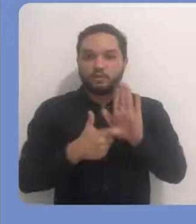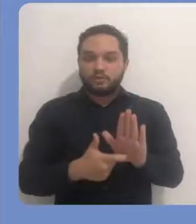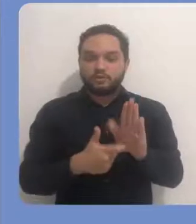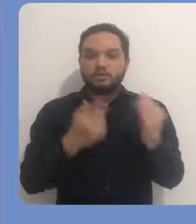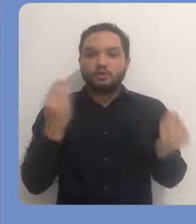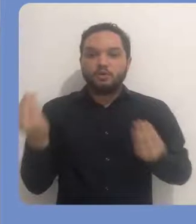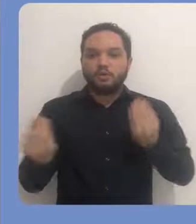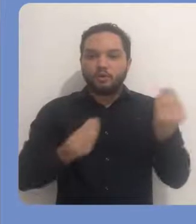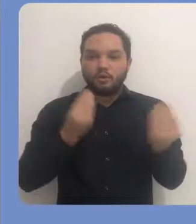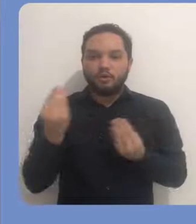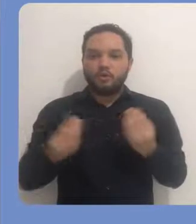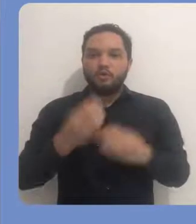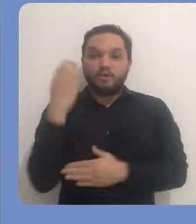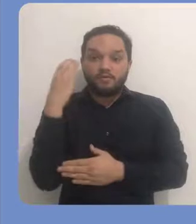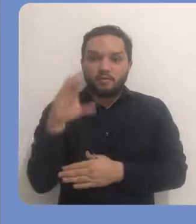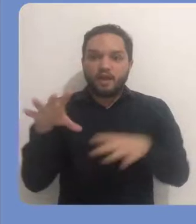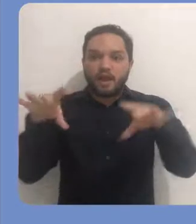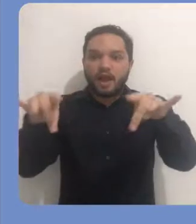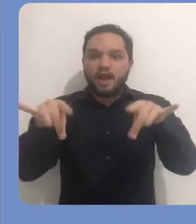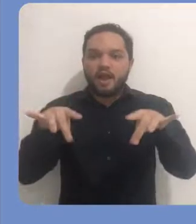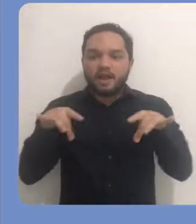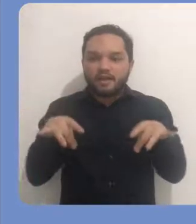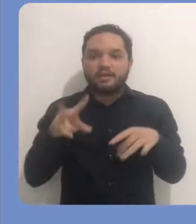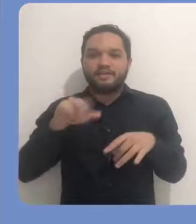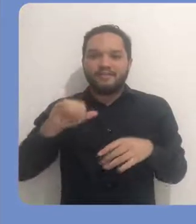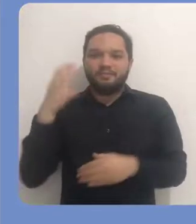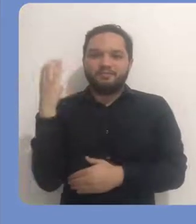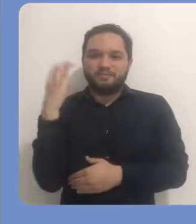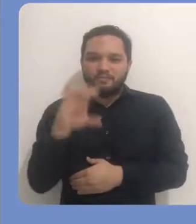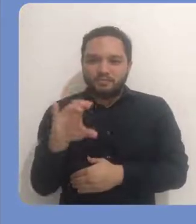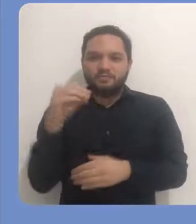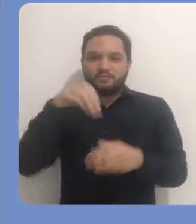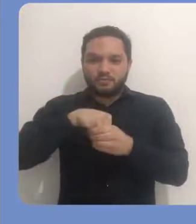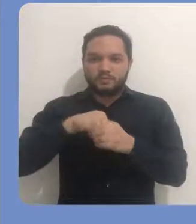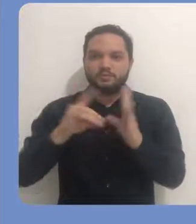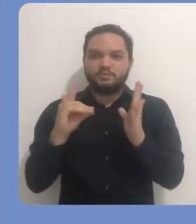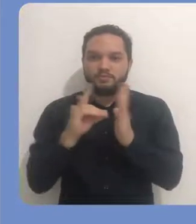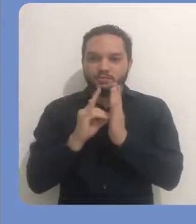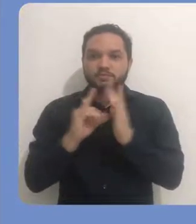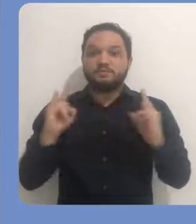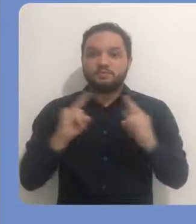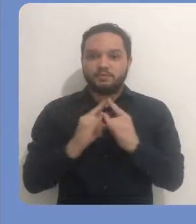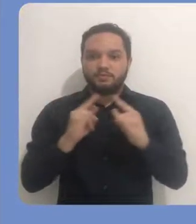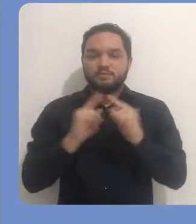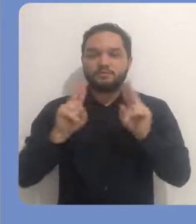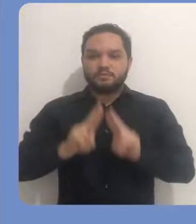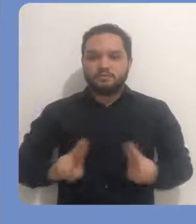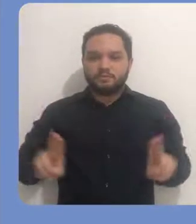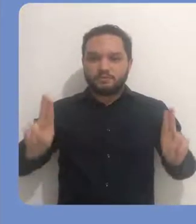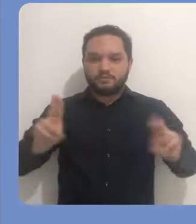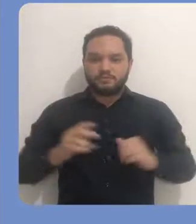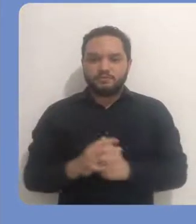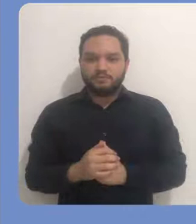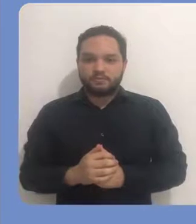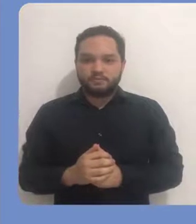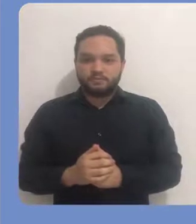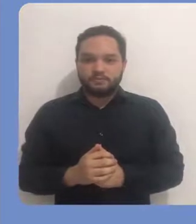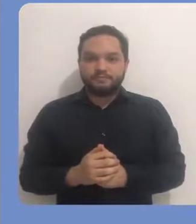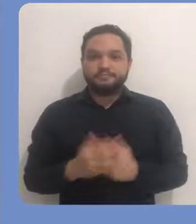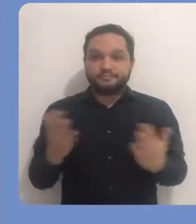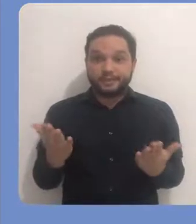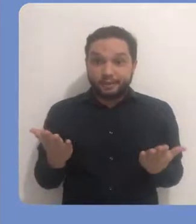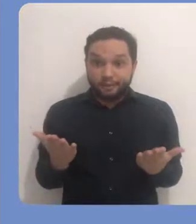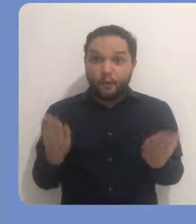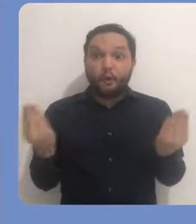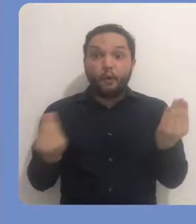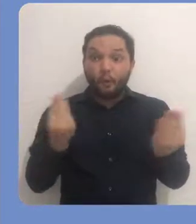Eu quero mostrar para você agora como que a gente faz o envio dos arquivos que serão depositados no repositório institucional